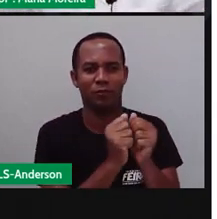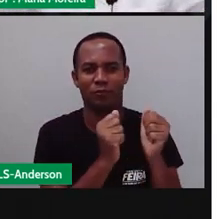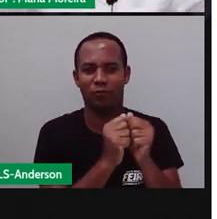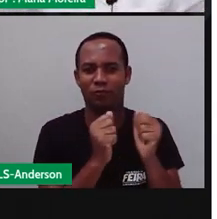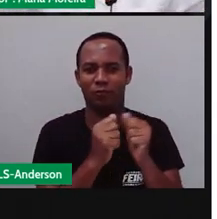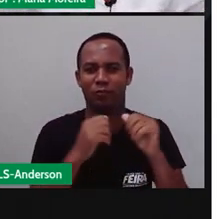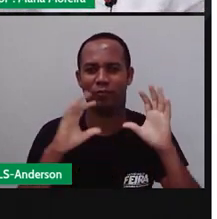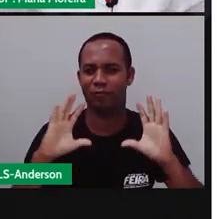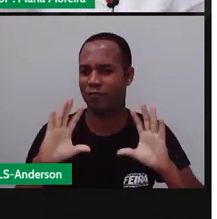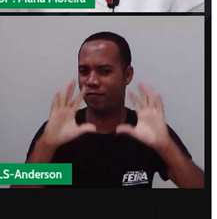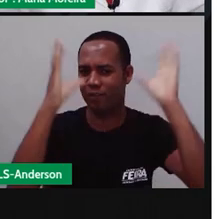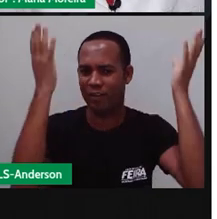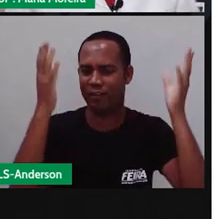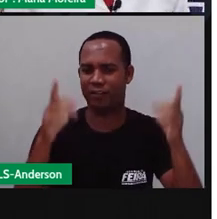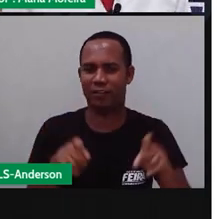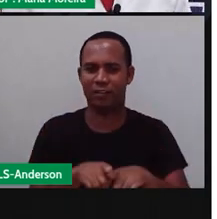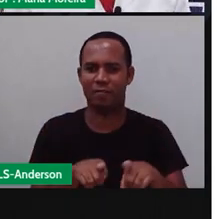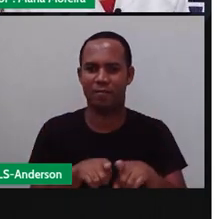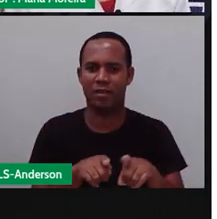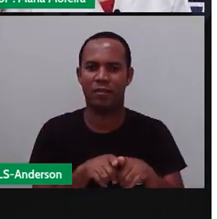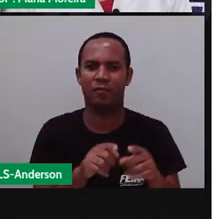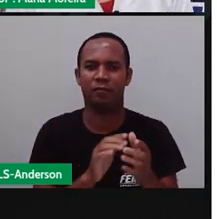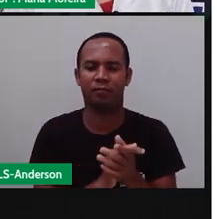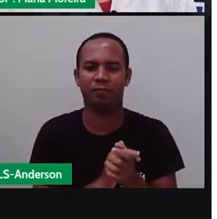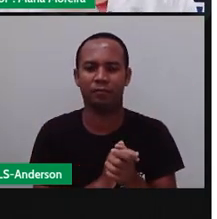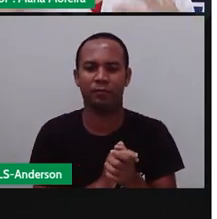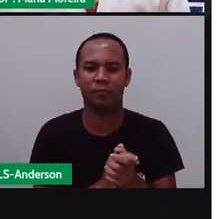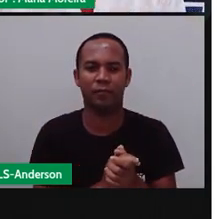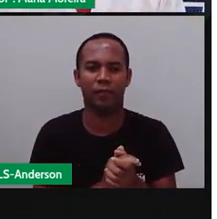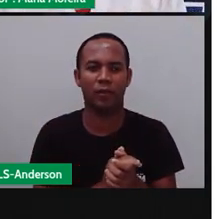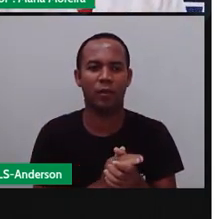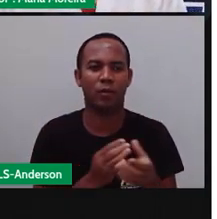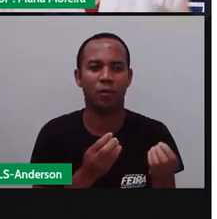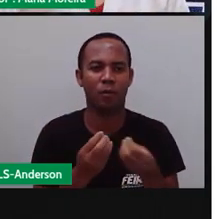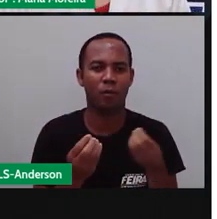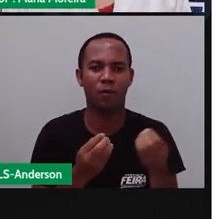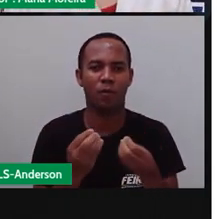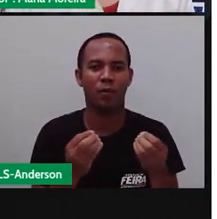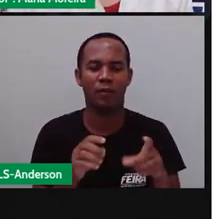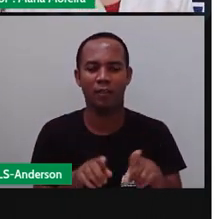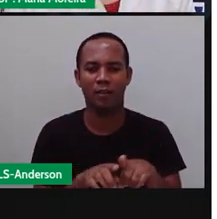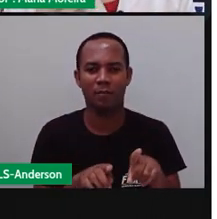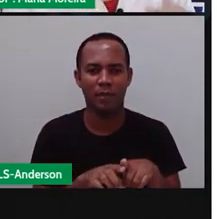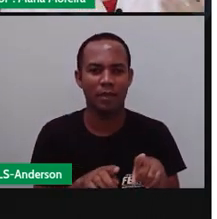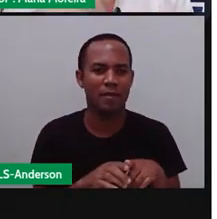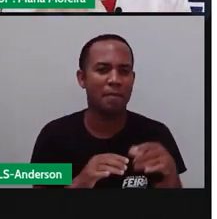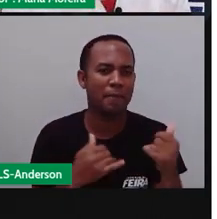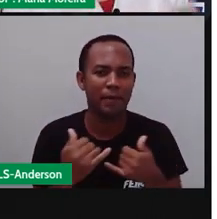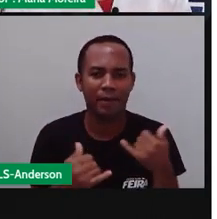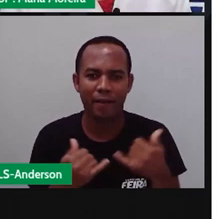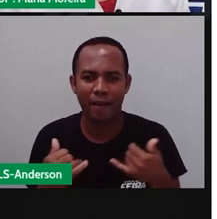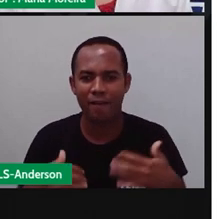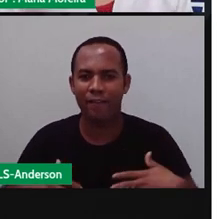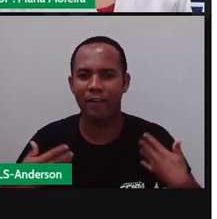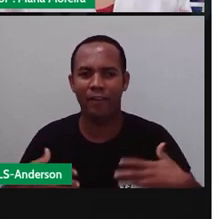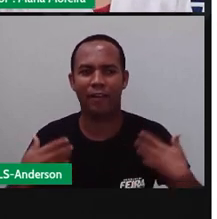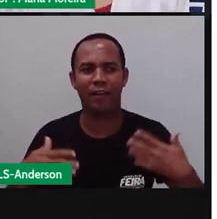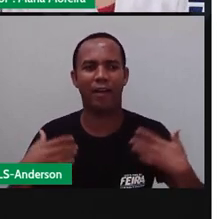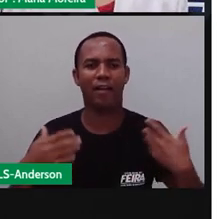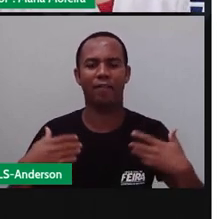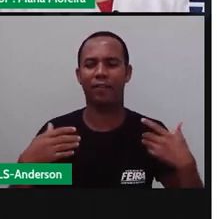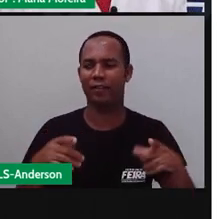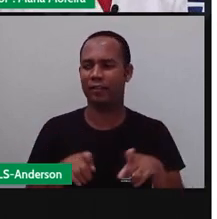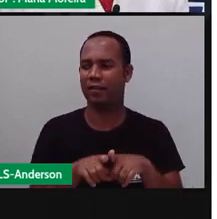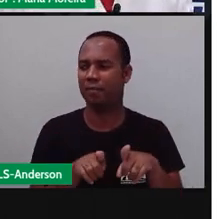escalão aí do Egito. E os ricos também se misturariam com os pobres e poderiam se divertir de igual